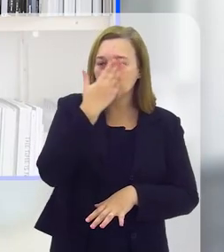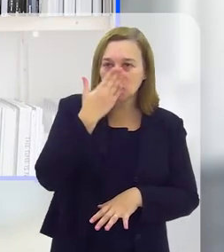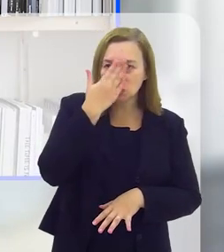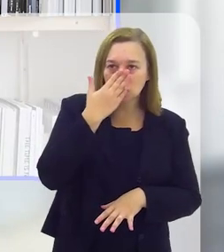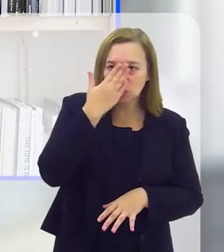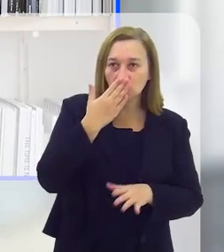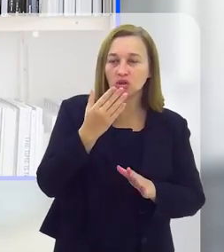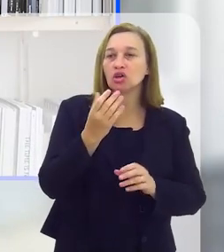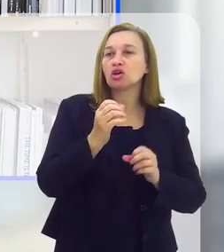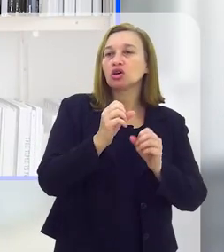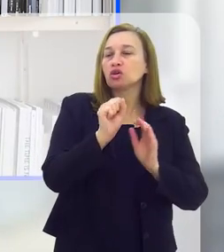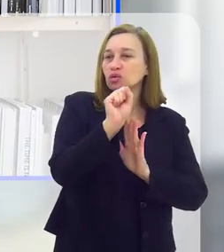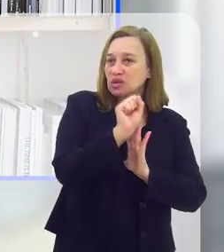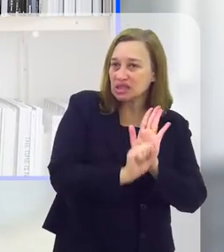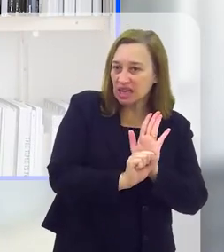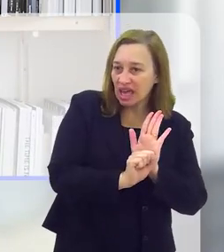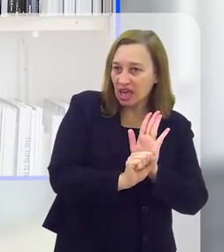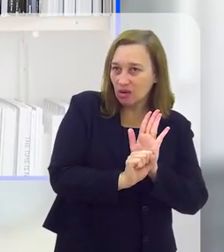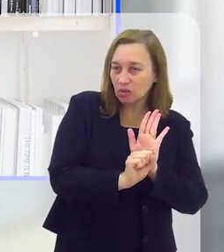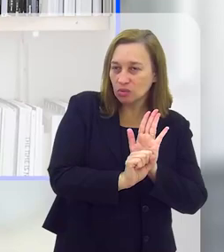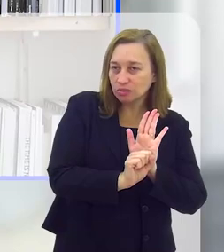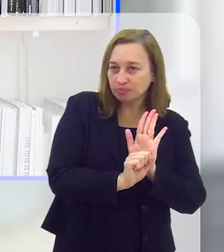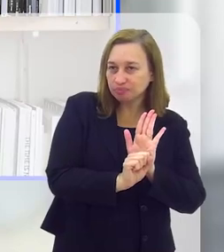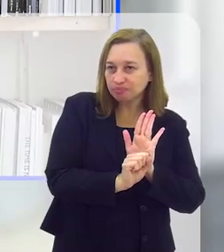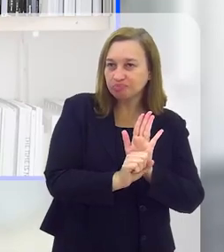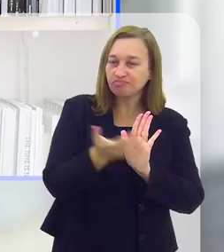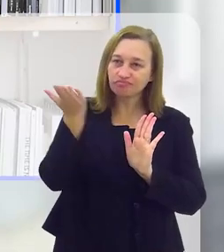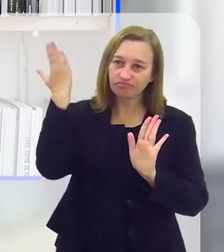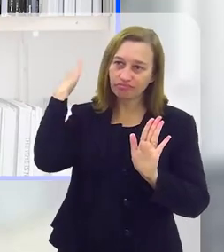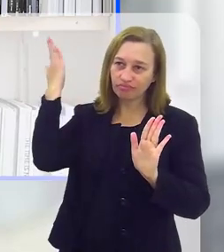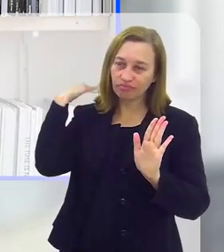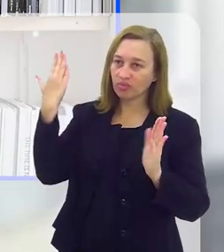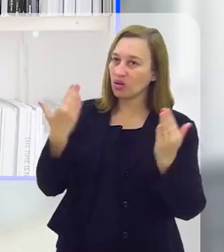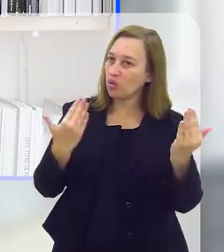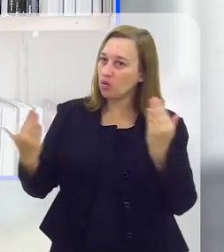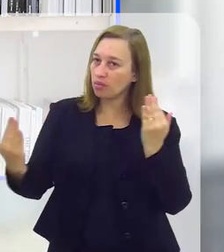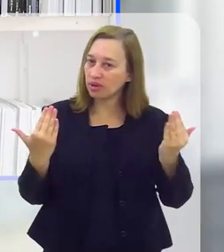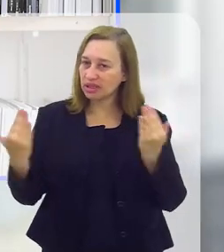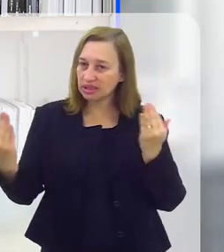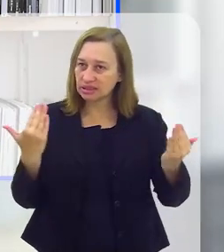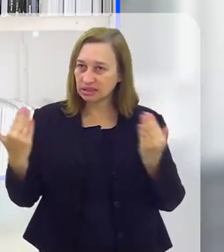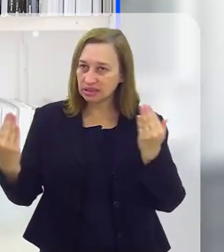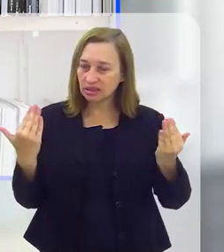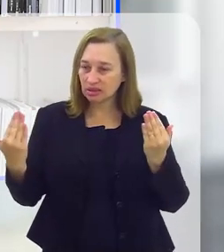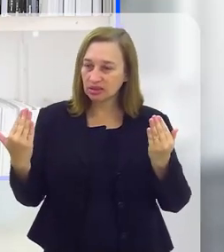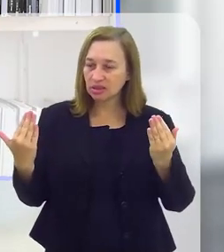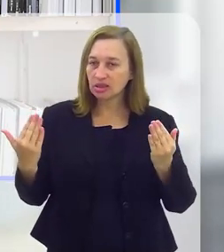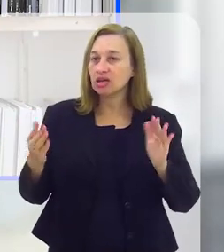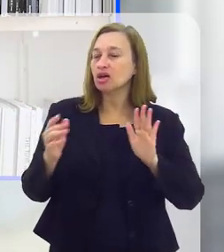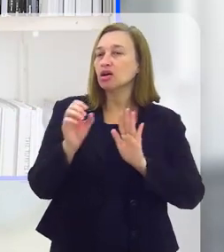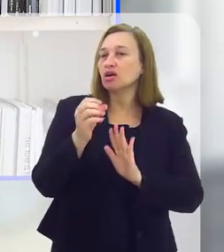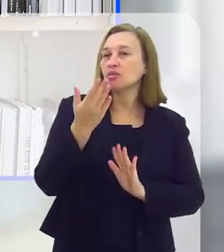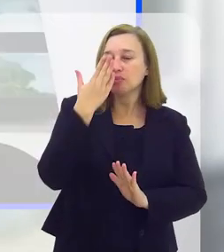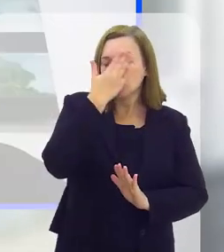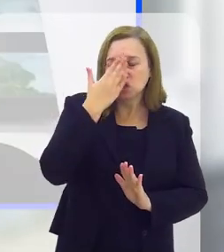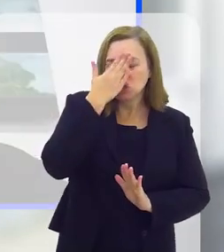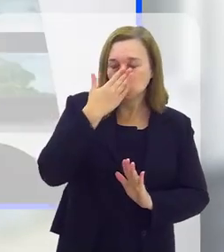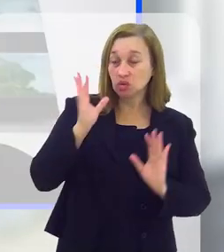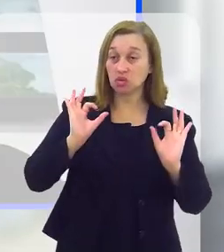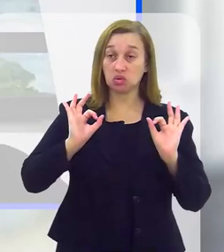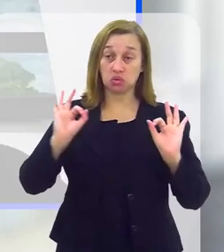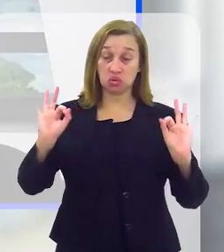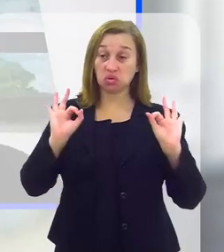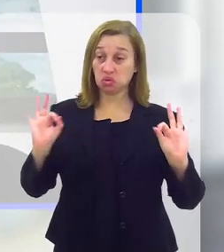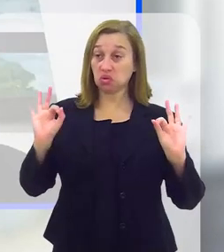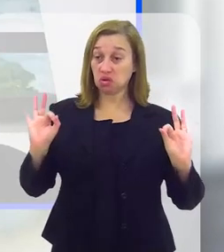analogia das prostitutas do início do século, enfim, de outros séculos que o senhor descreve no livro, que eram, tinham as